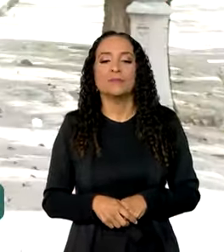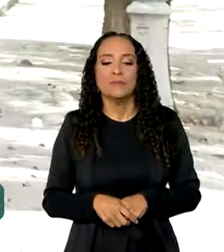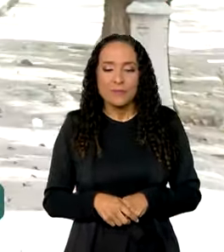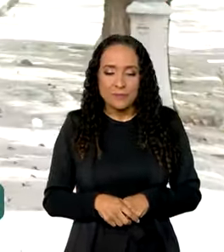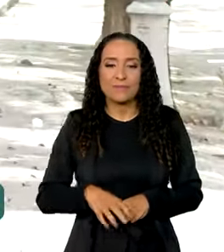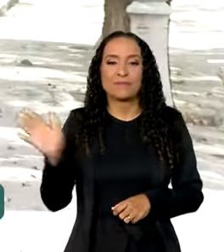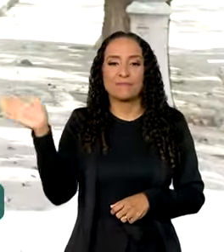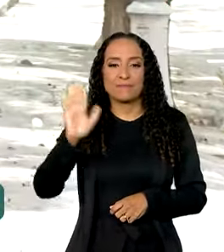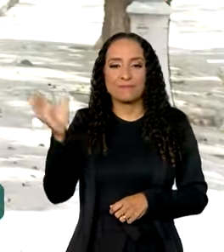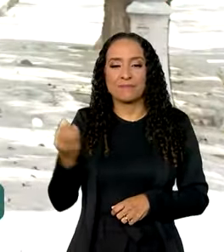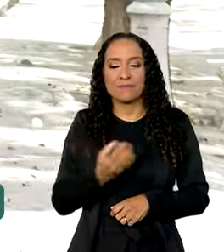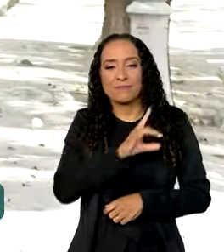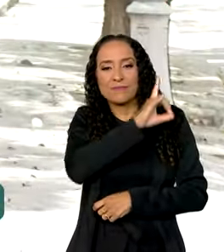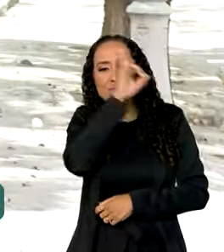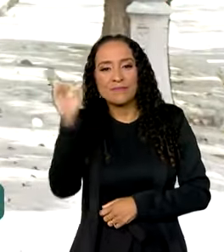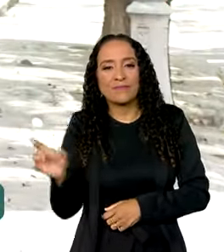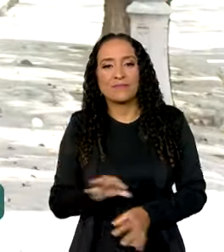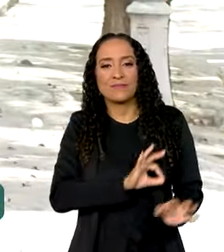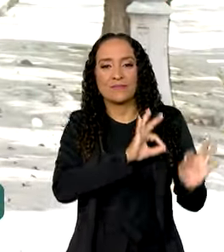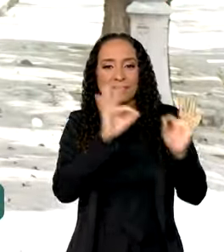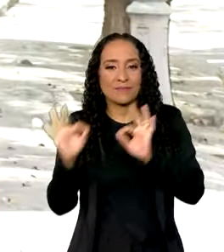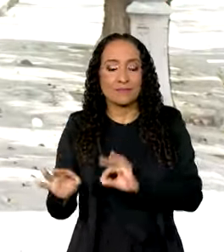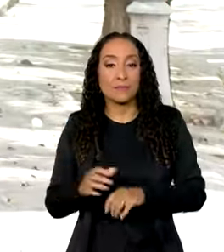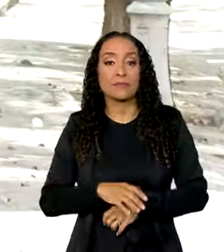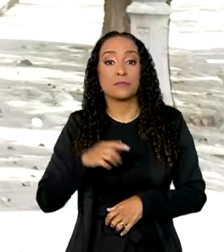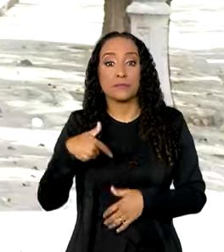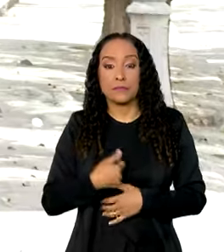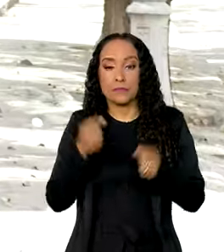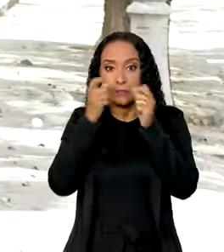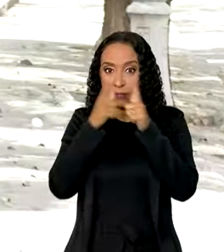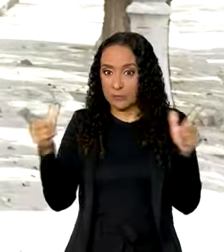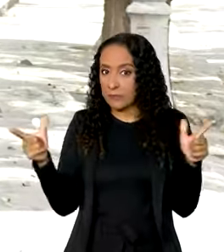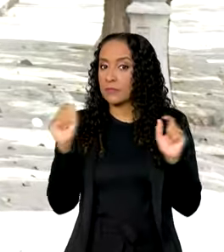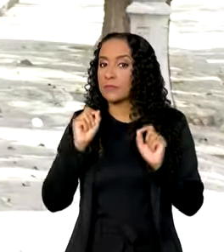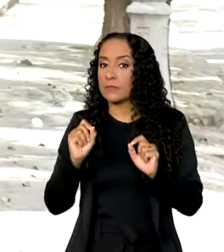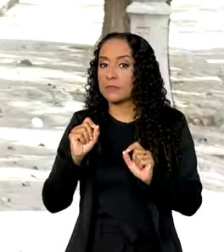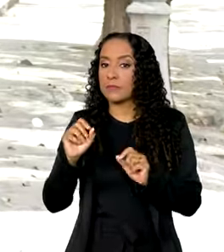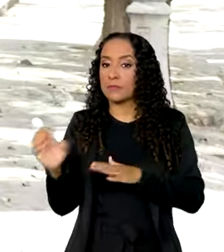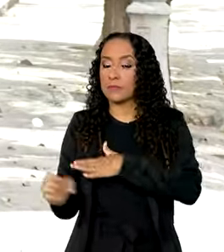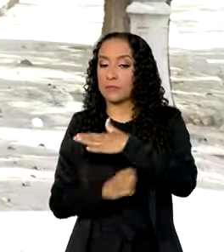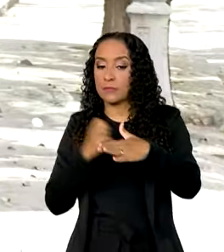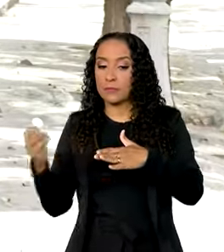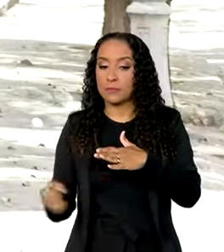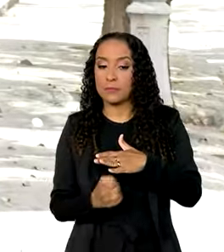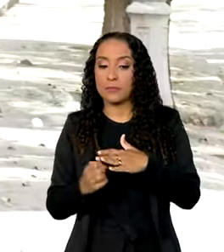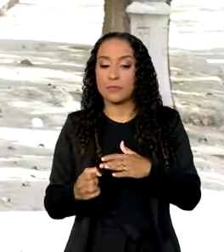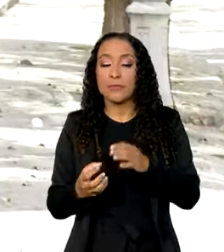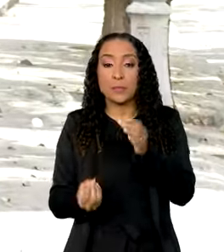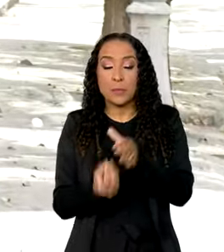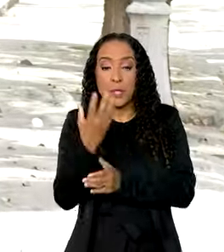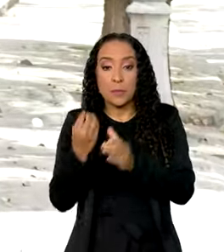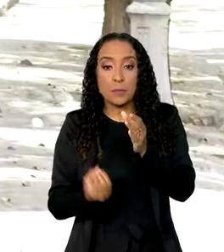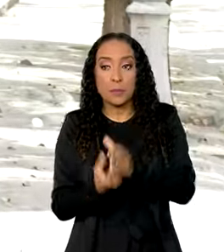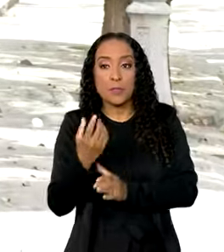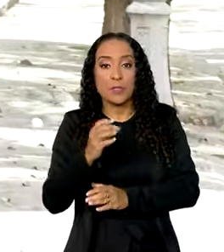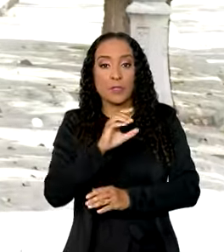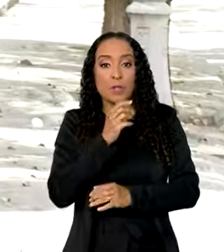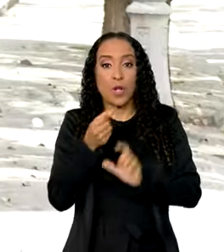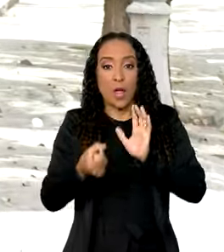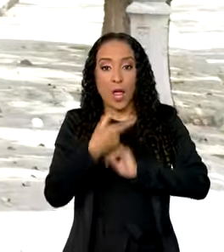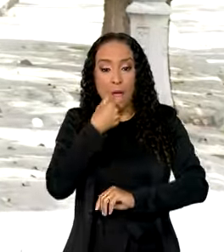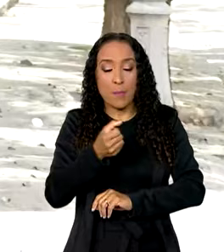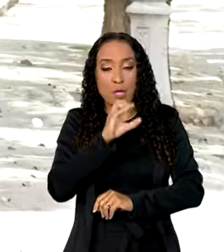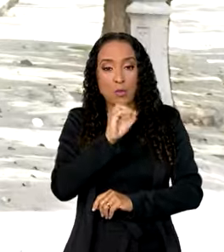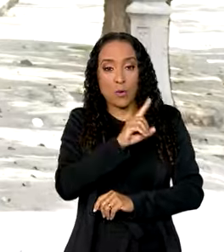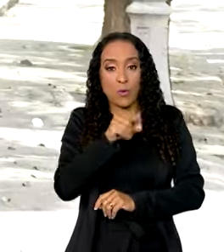Oi, Vanessa. Bom dia para você. Bom dia a todos. Olha, Vanessa, o alerta foi feito pela empresa fabricante do Ozenpik, a